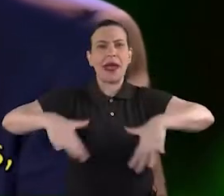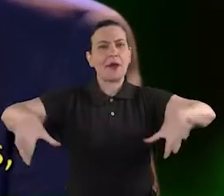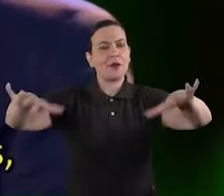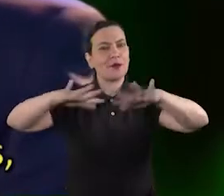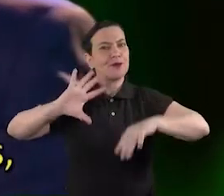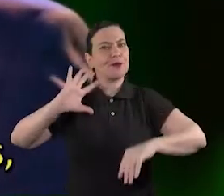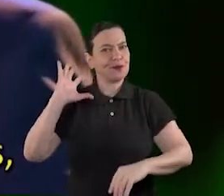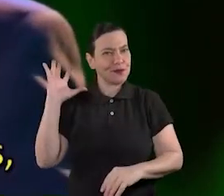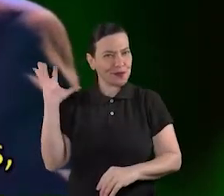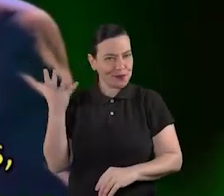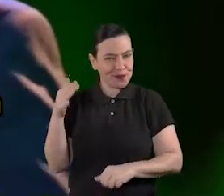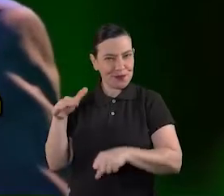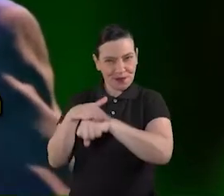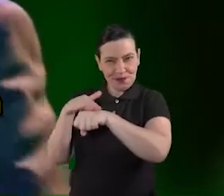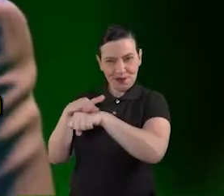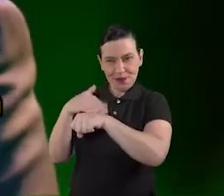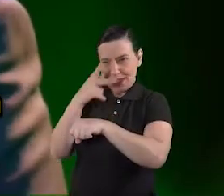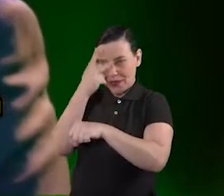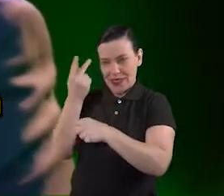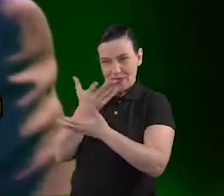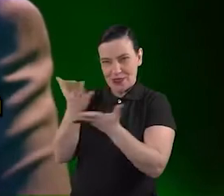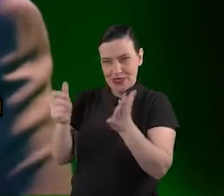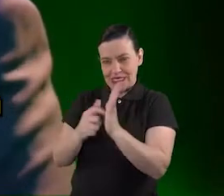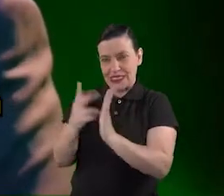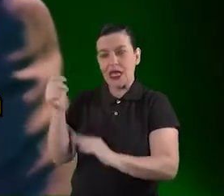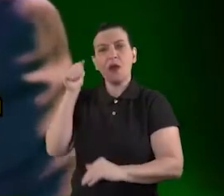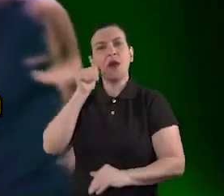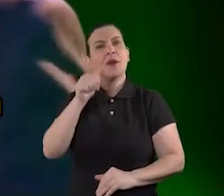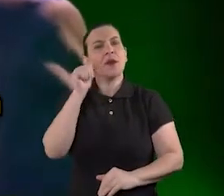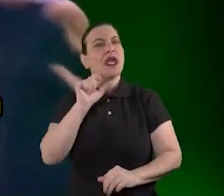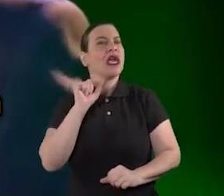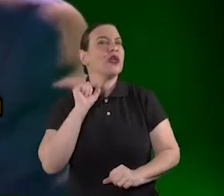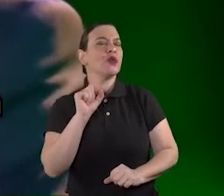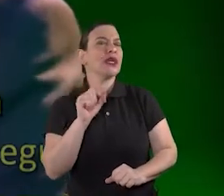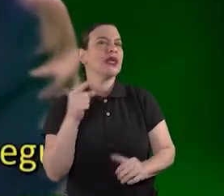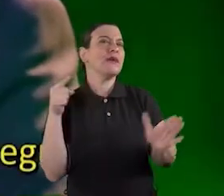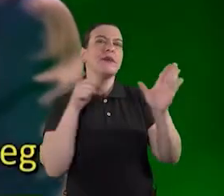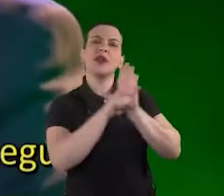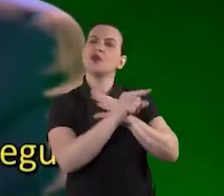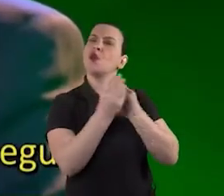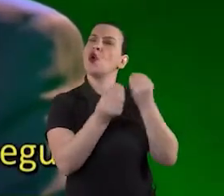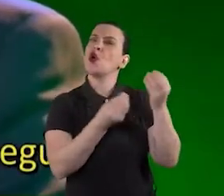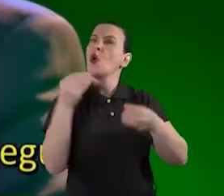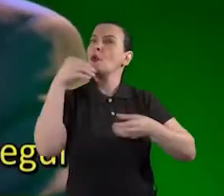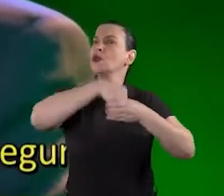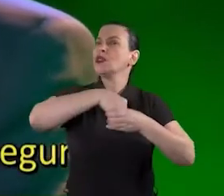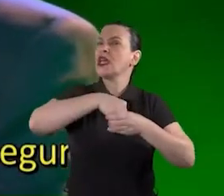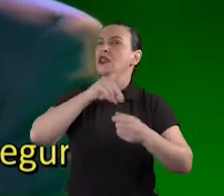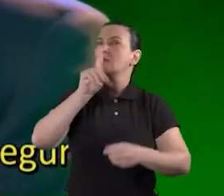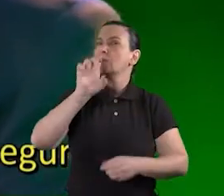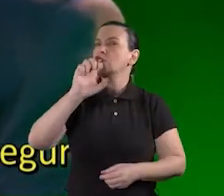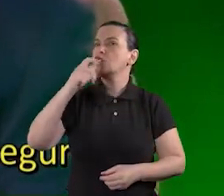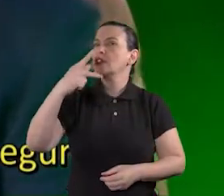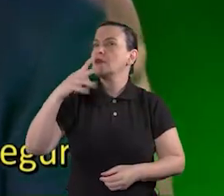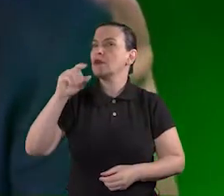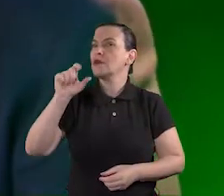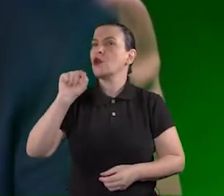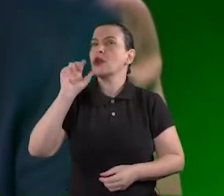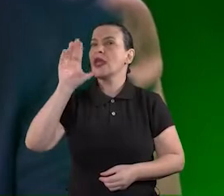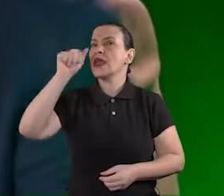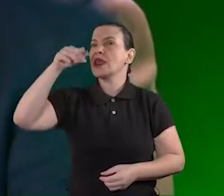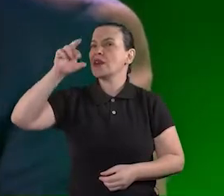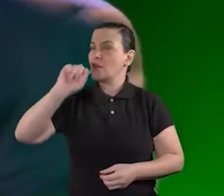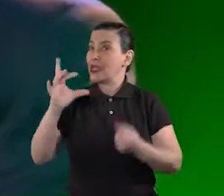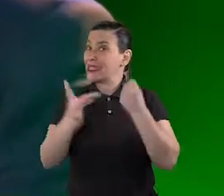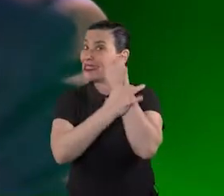ocasião em uma conversa com várias pessoas uma mulher me contestou acerca da formulação do Deep Blue sugerindo que o óleo de cânfora não era